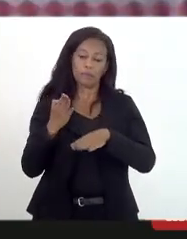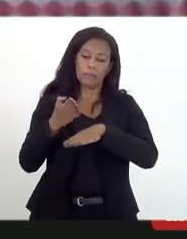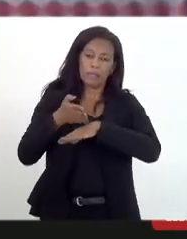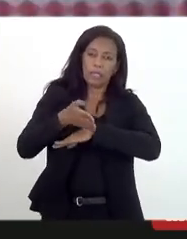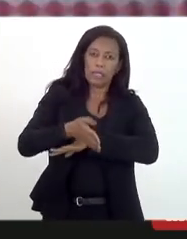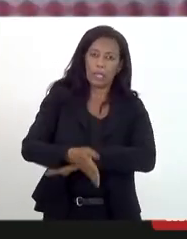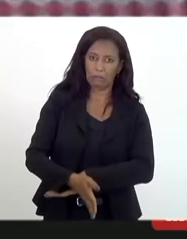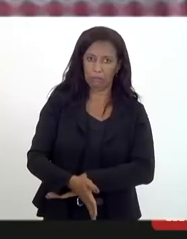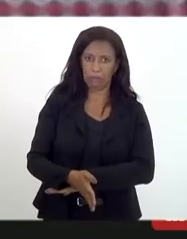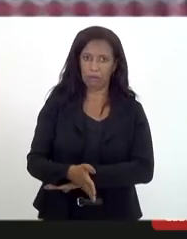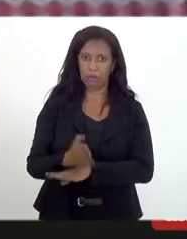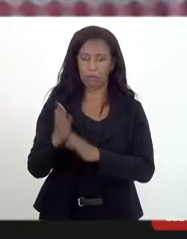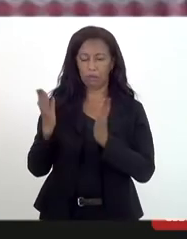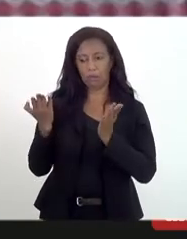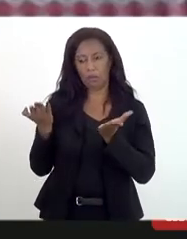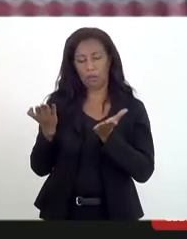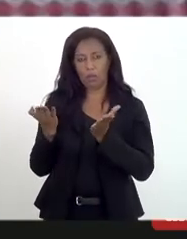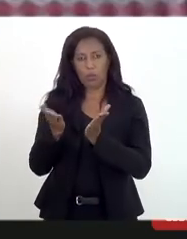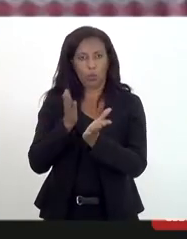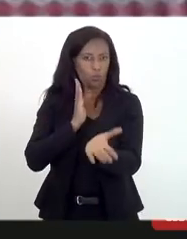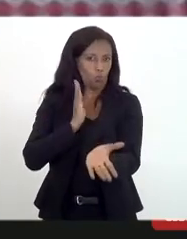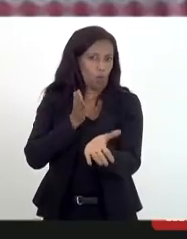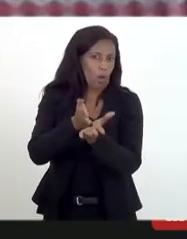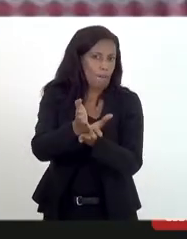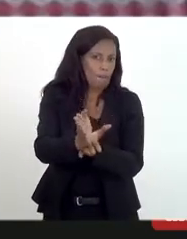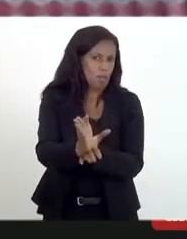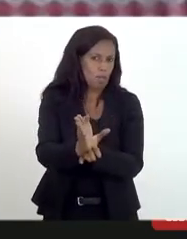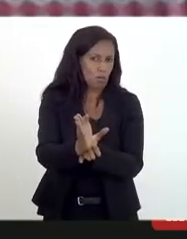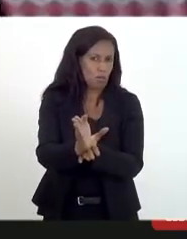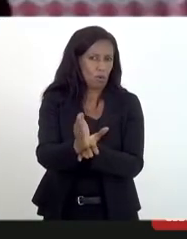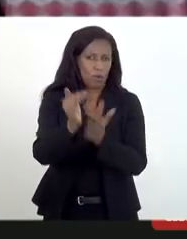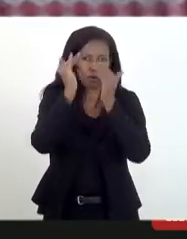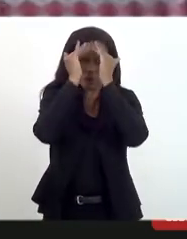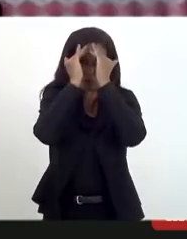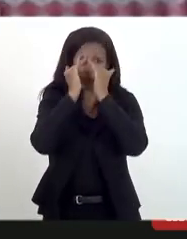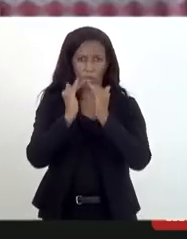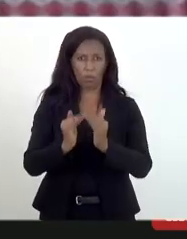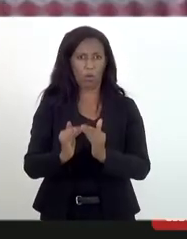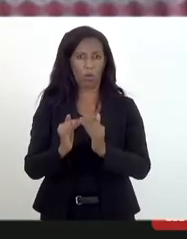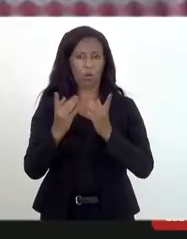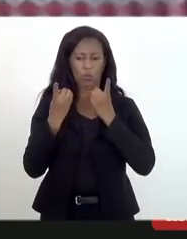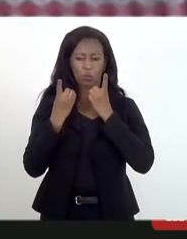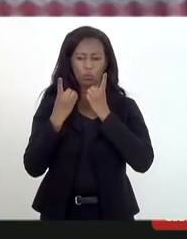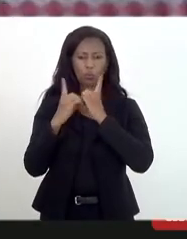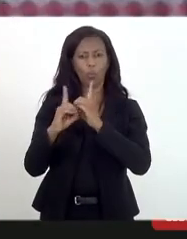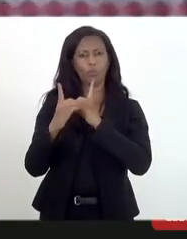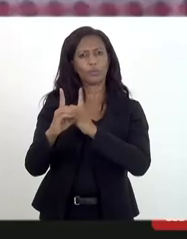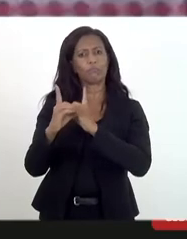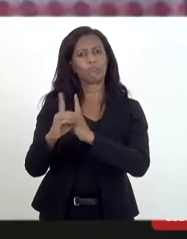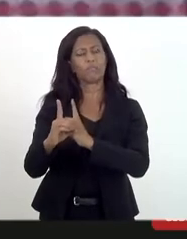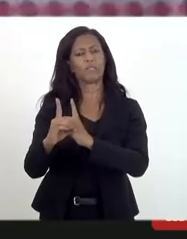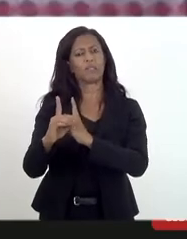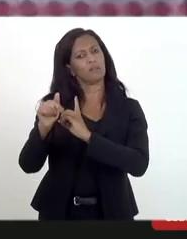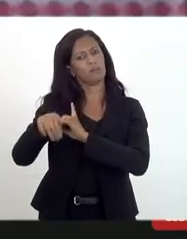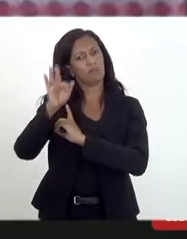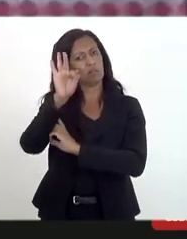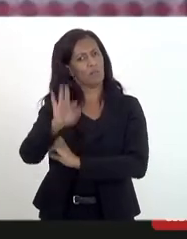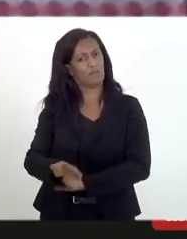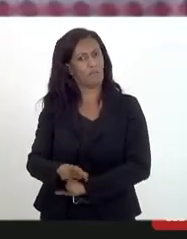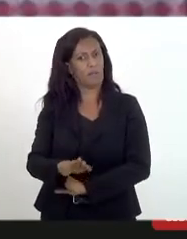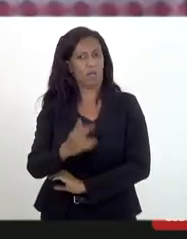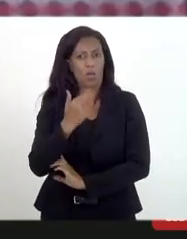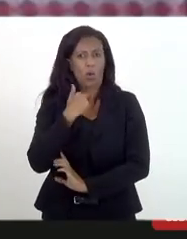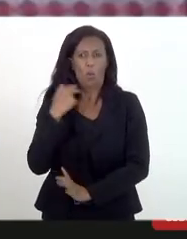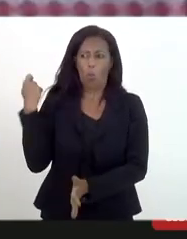é óbvio que você vai seguir os signos ou o que nós chamamos de doutrina dessa fé isso não pode ser